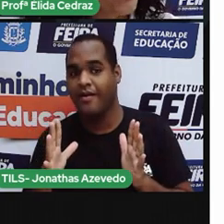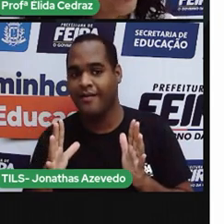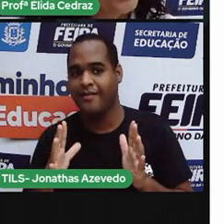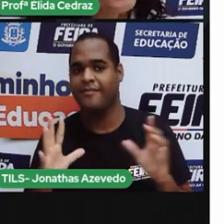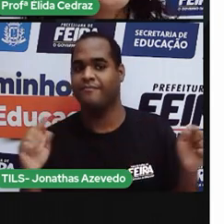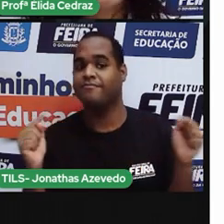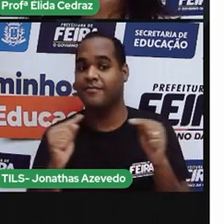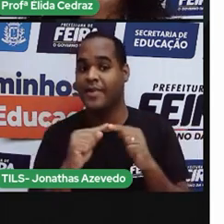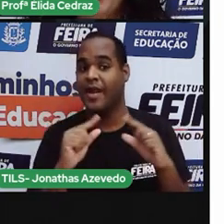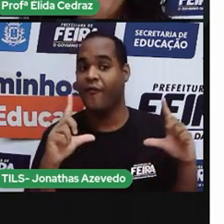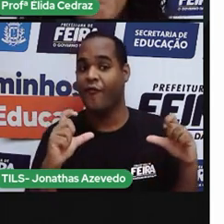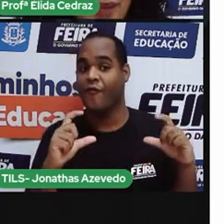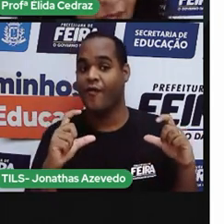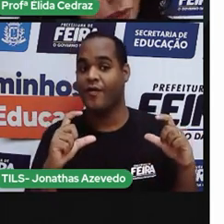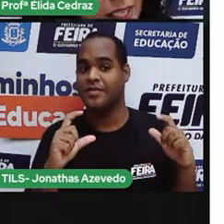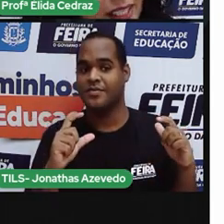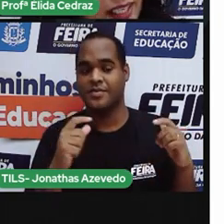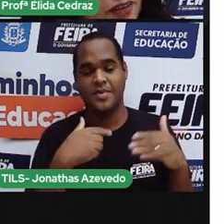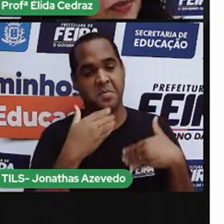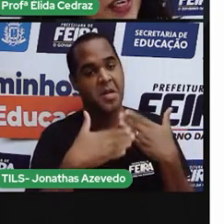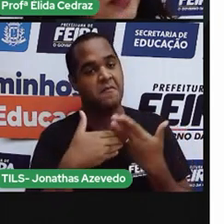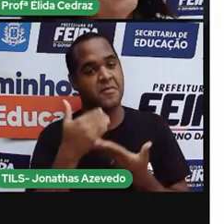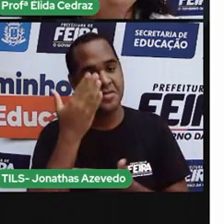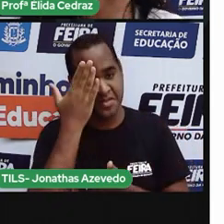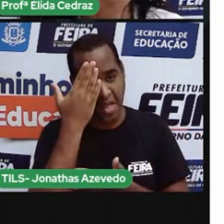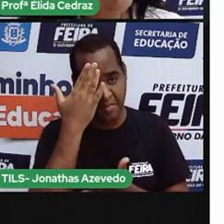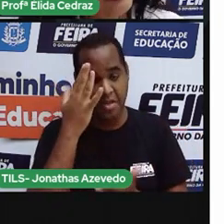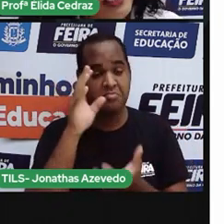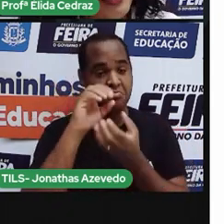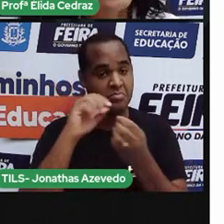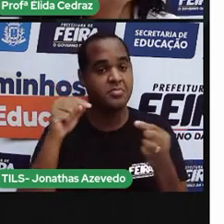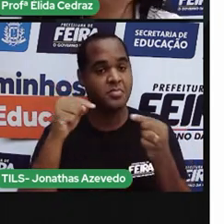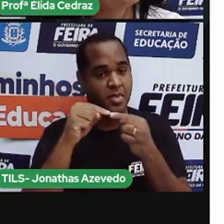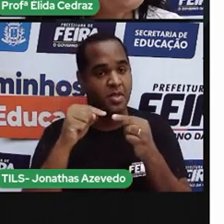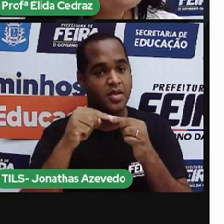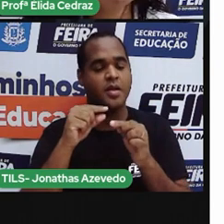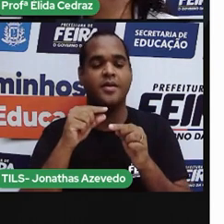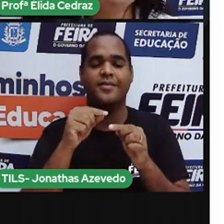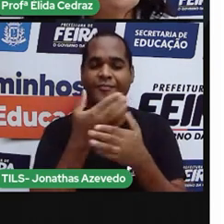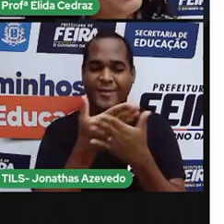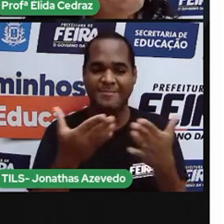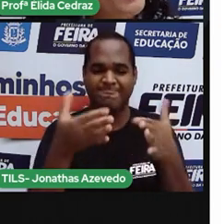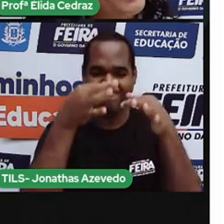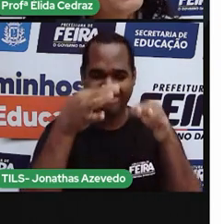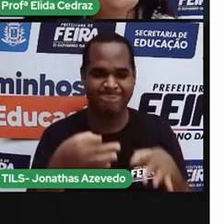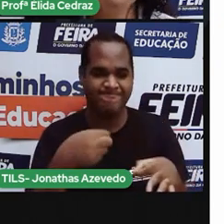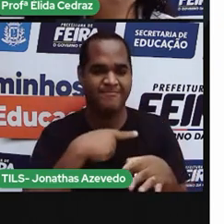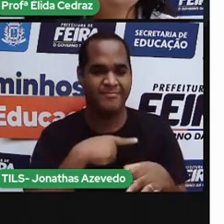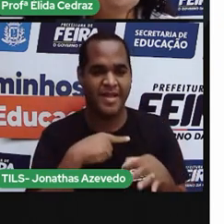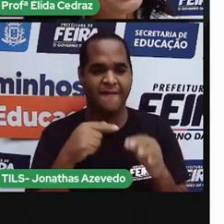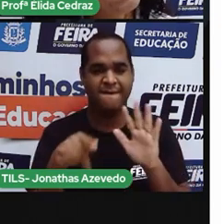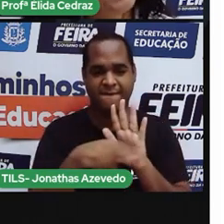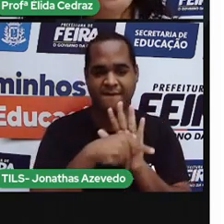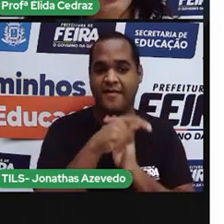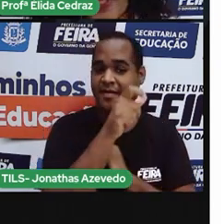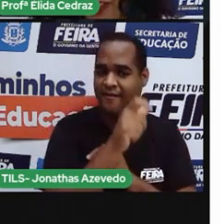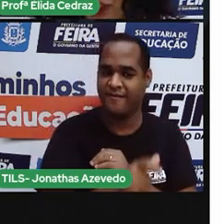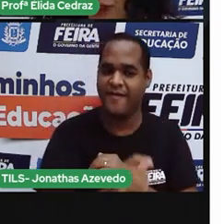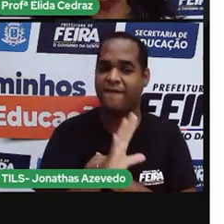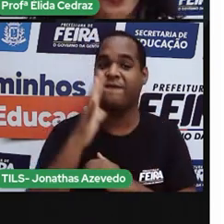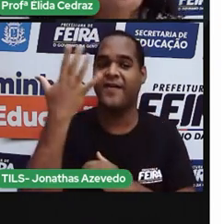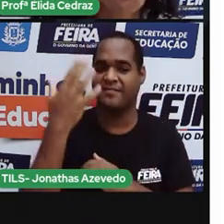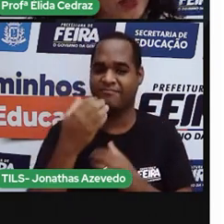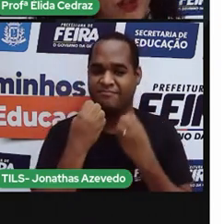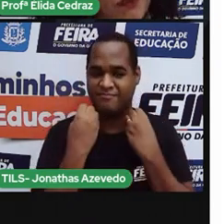essas fotos e sabendo o que significam, com certeza vocês irão querer participar nas próximas